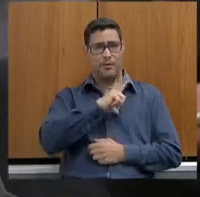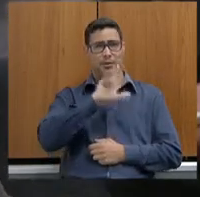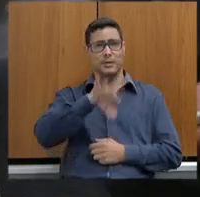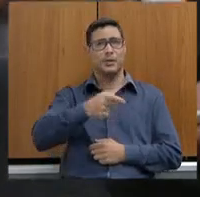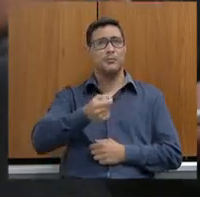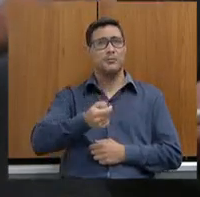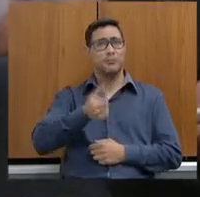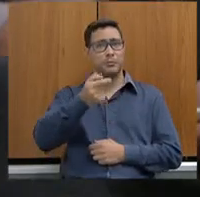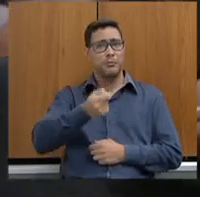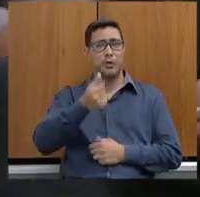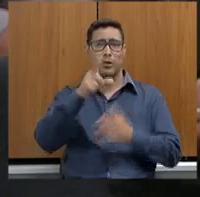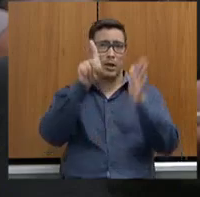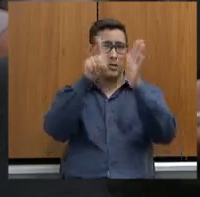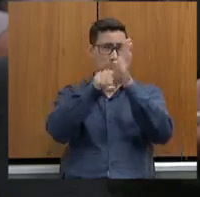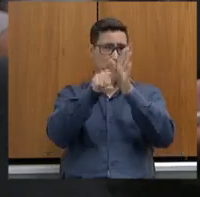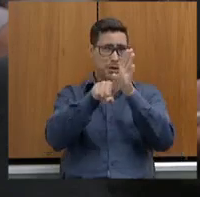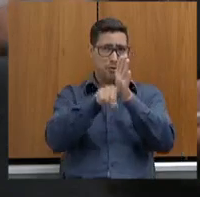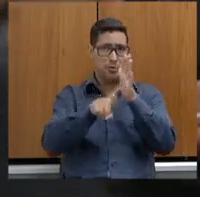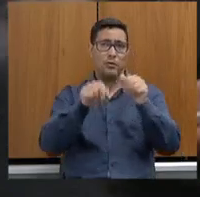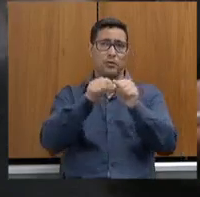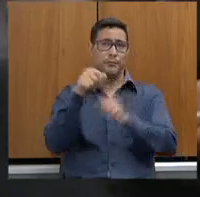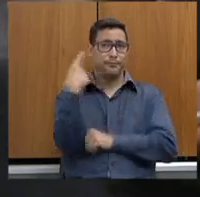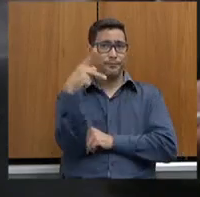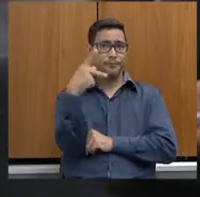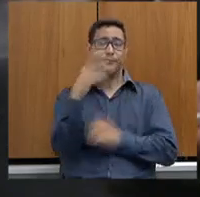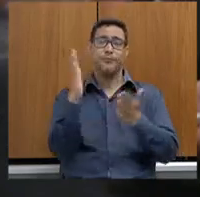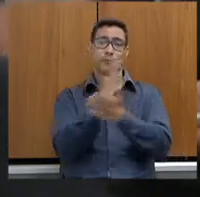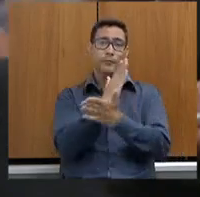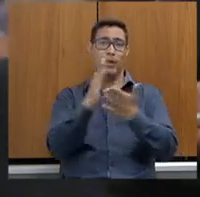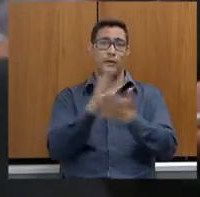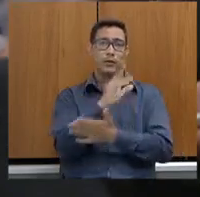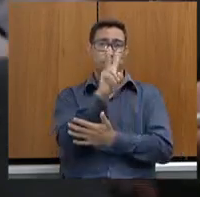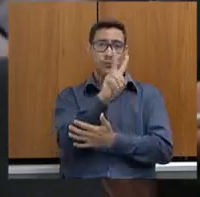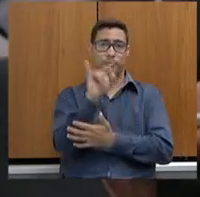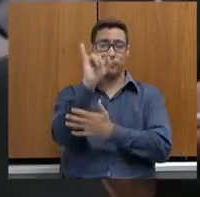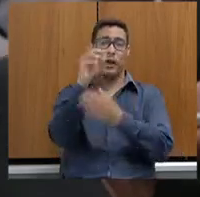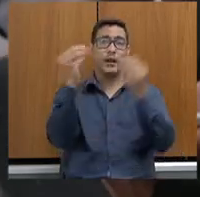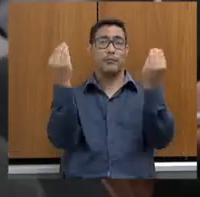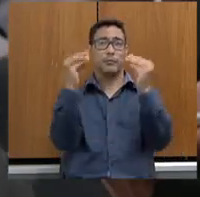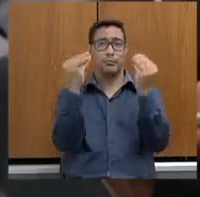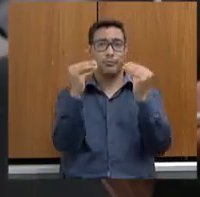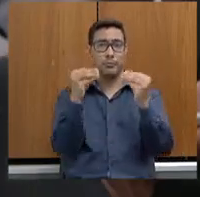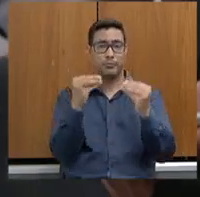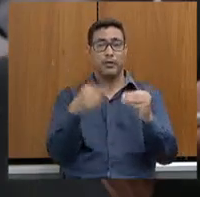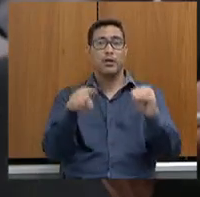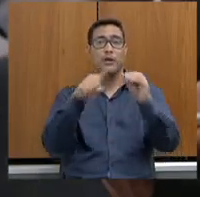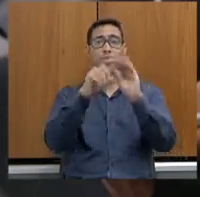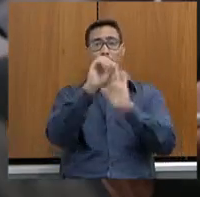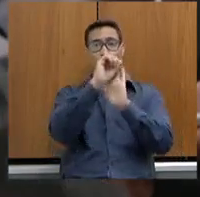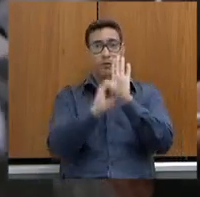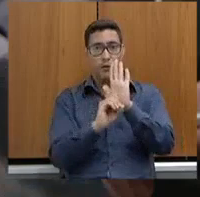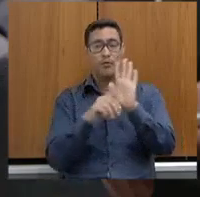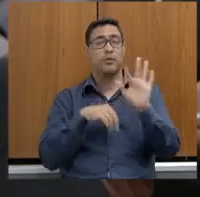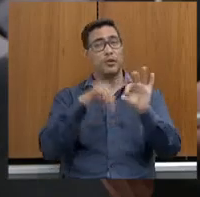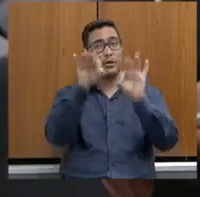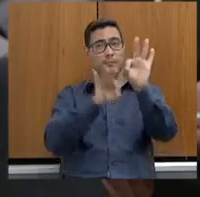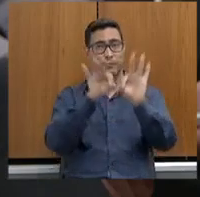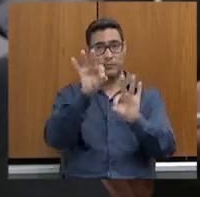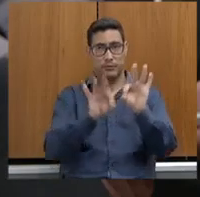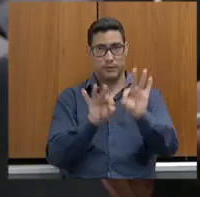poucas perguntas para fazer o senhor. Algumas serão formalizadas em ofício, estão sendo preparadas aqui, porque ainda